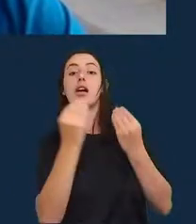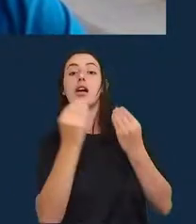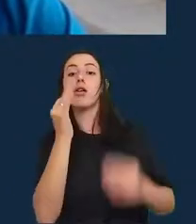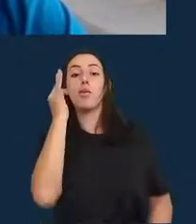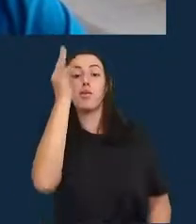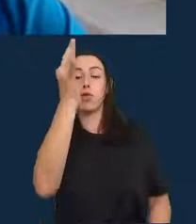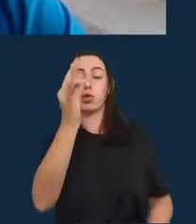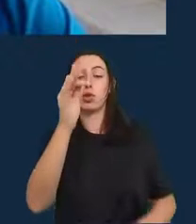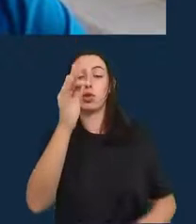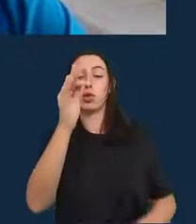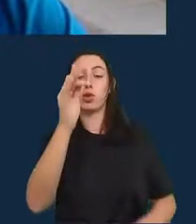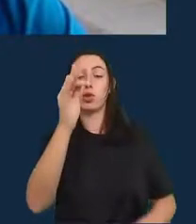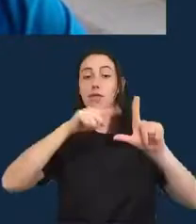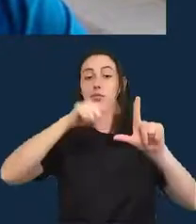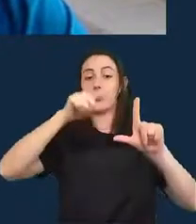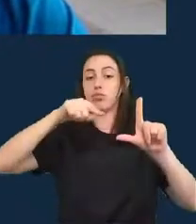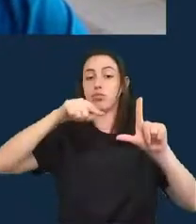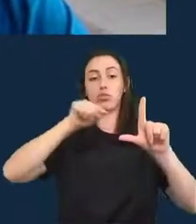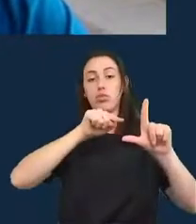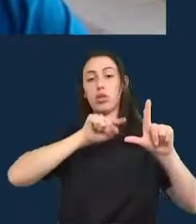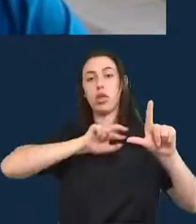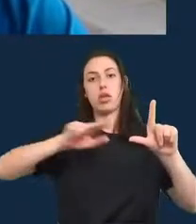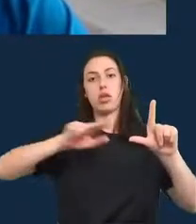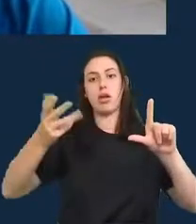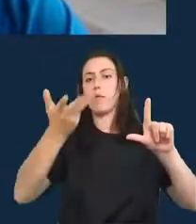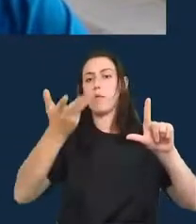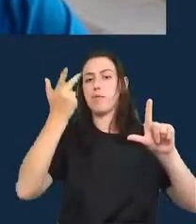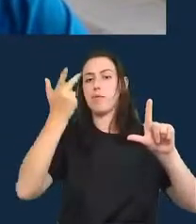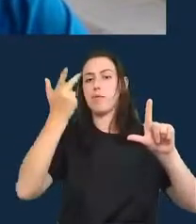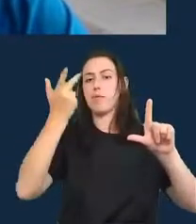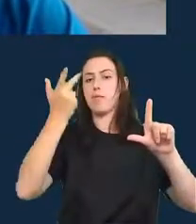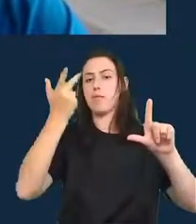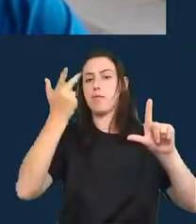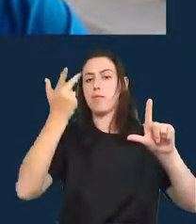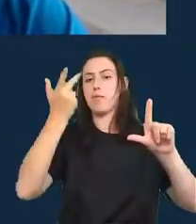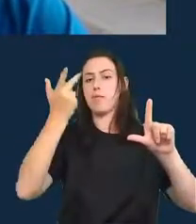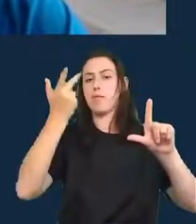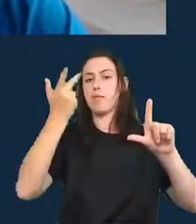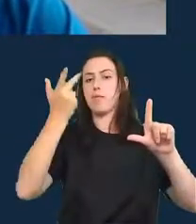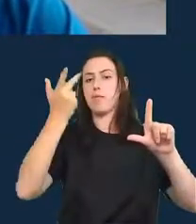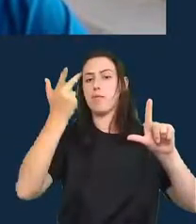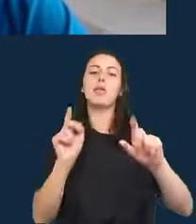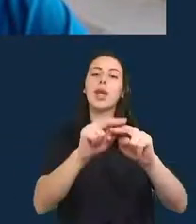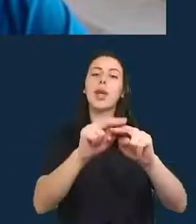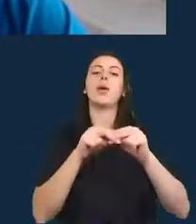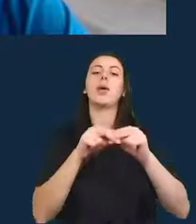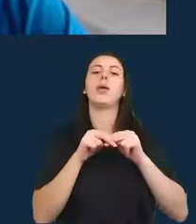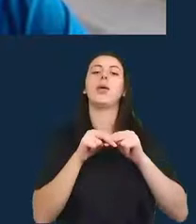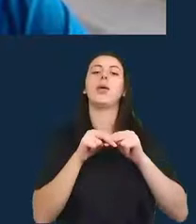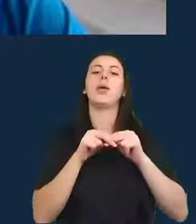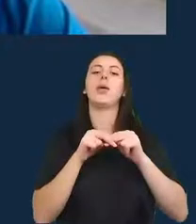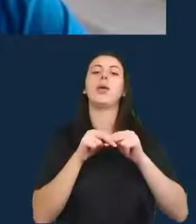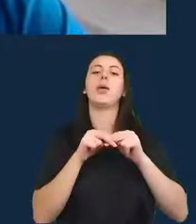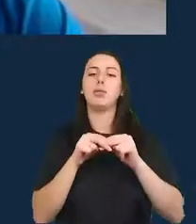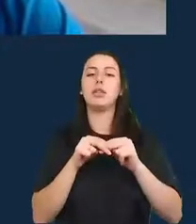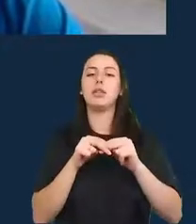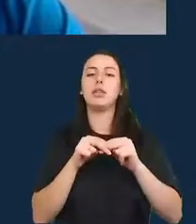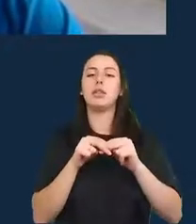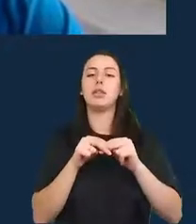específico, o viés não será muito alto ou muito baixo, não haverá tanto viés assim, digamos assim.